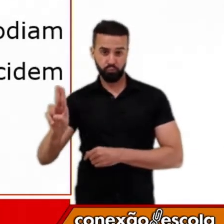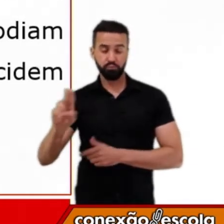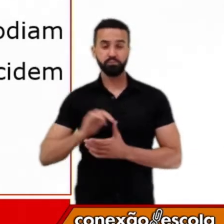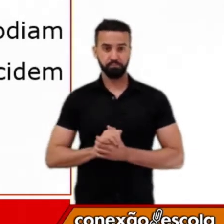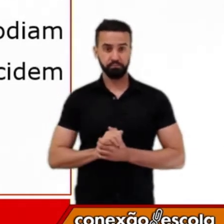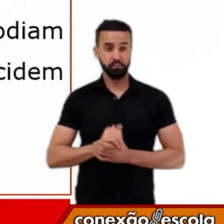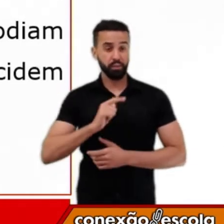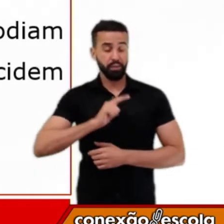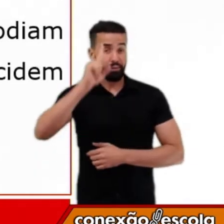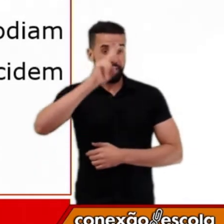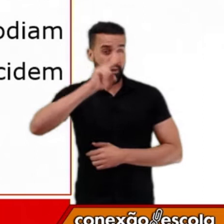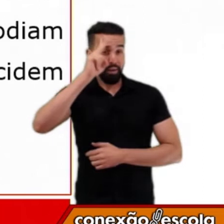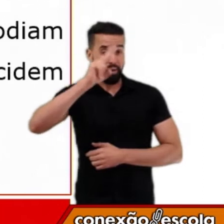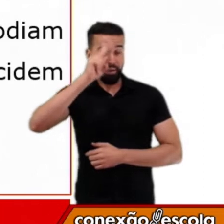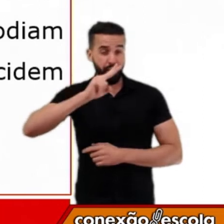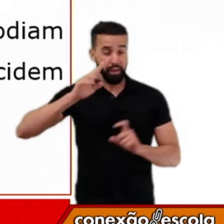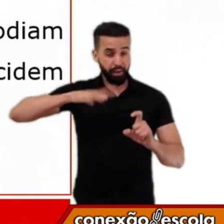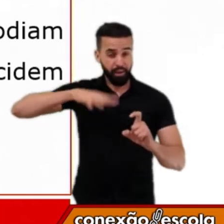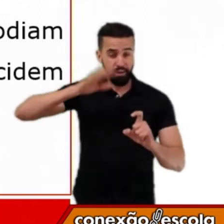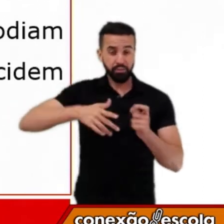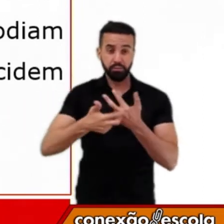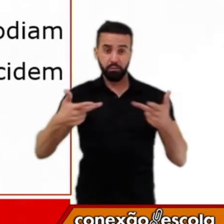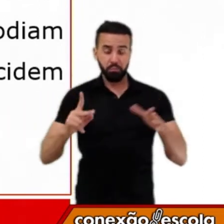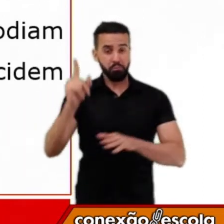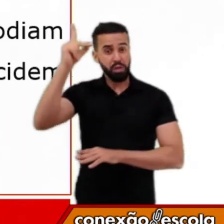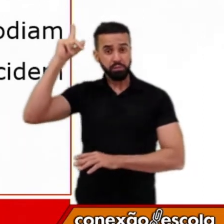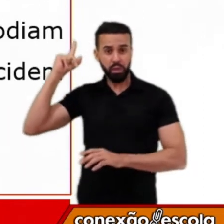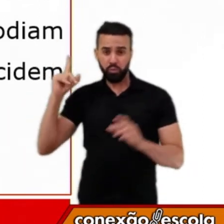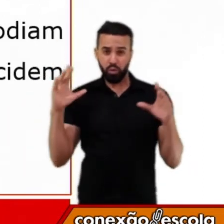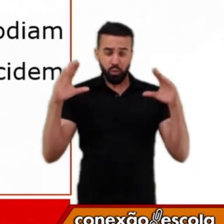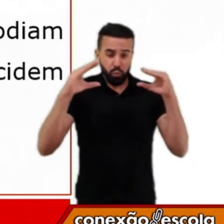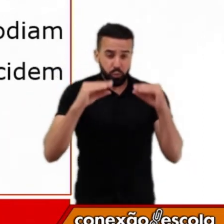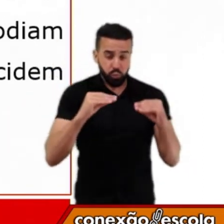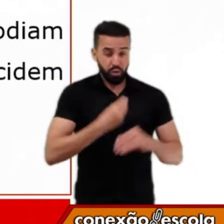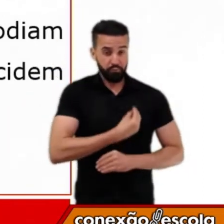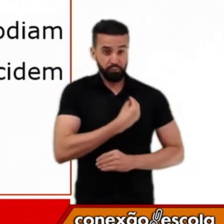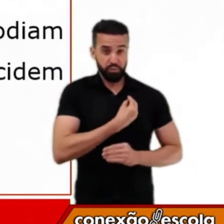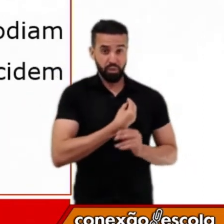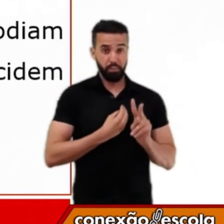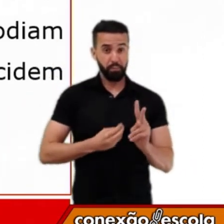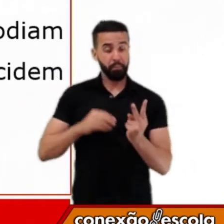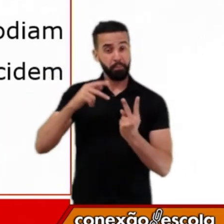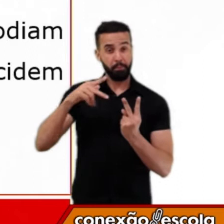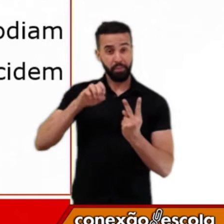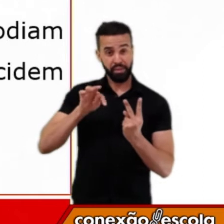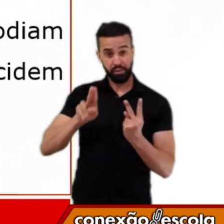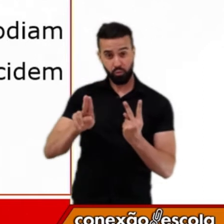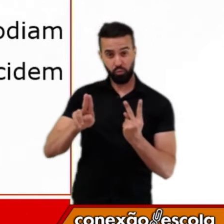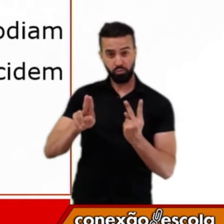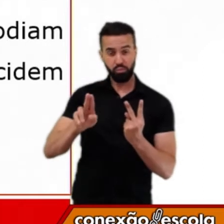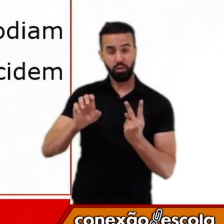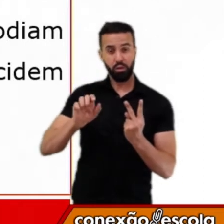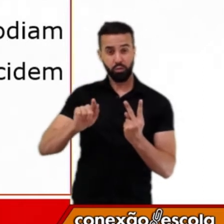que conta o início como sendo a escuridão, onde vivia Peteu e Gugumats, os deuses